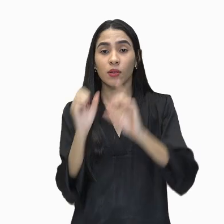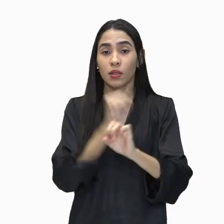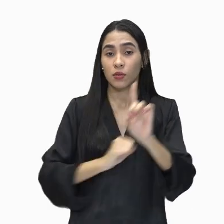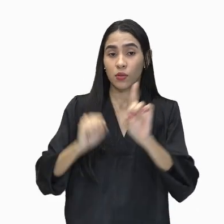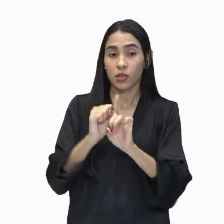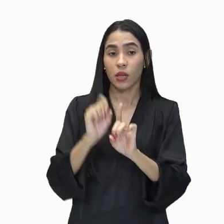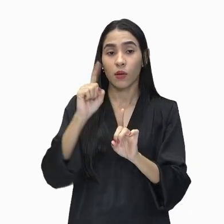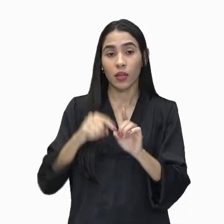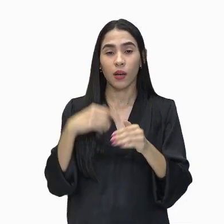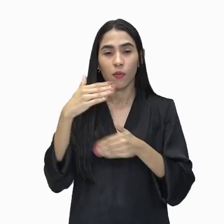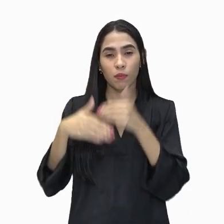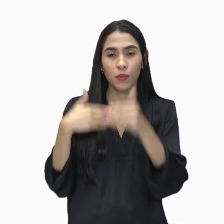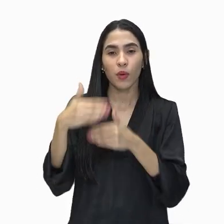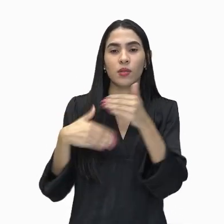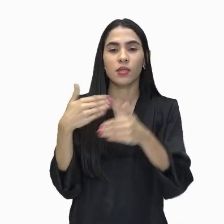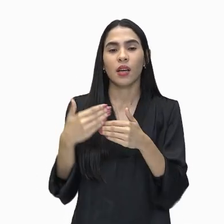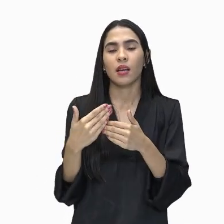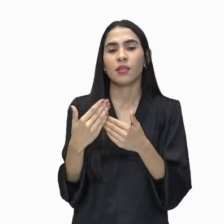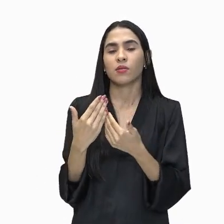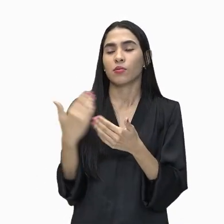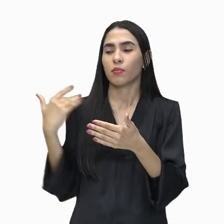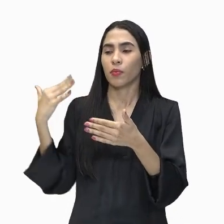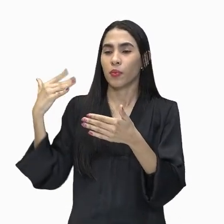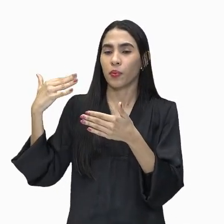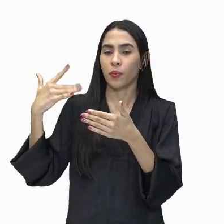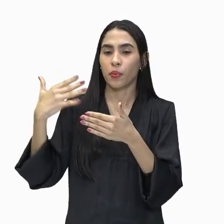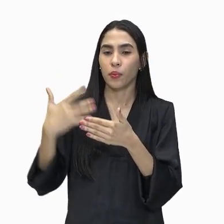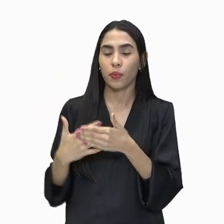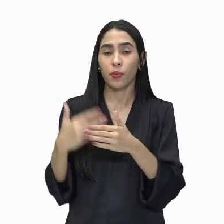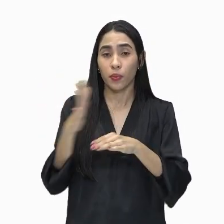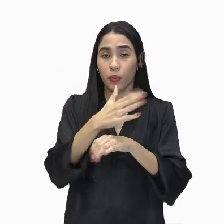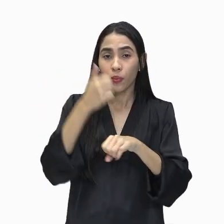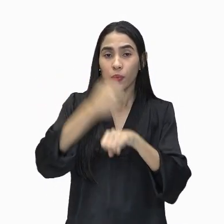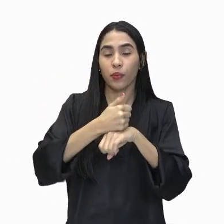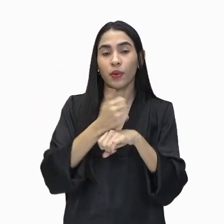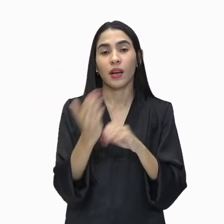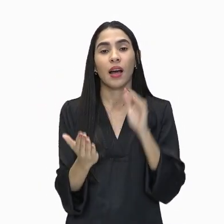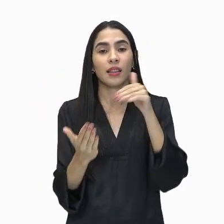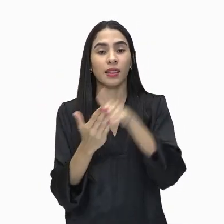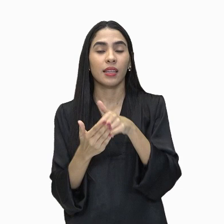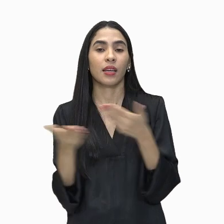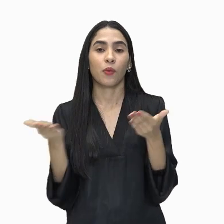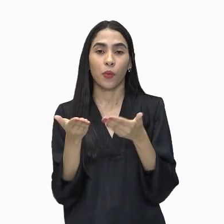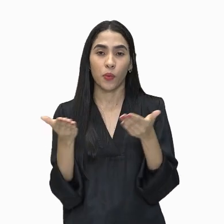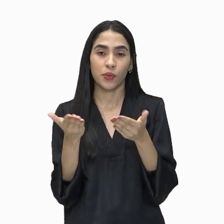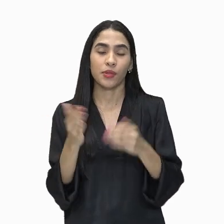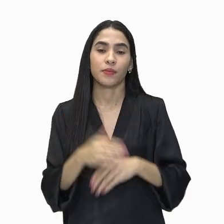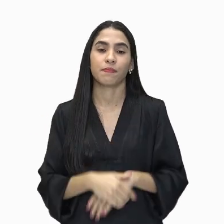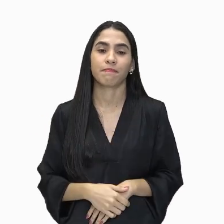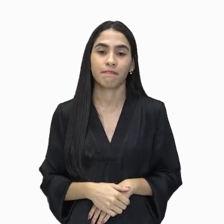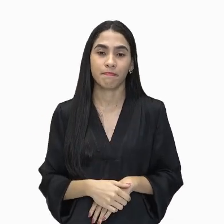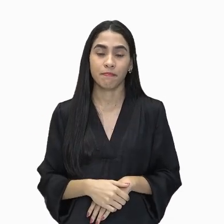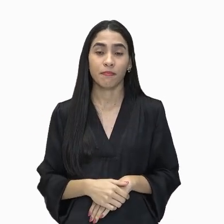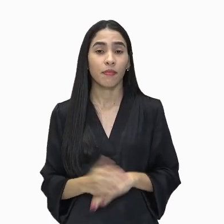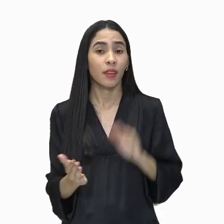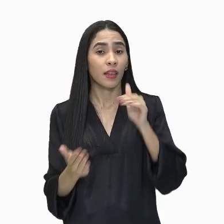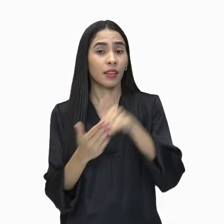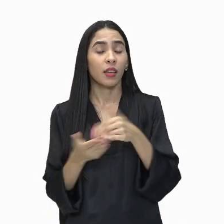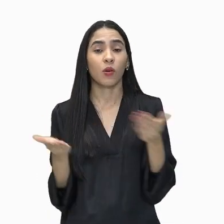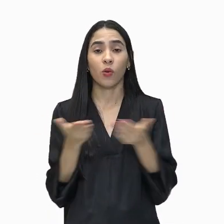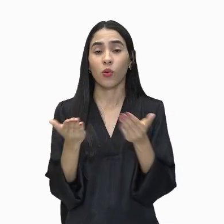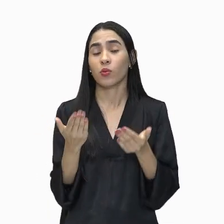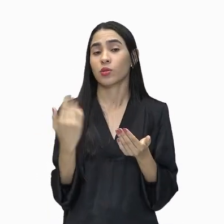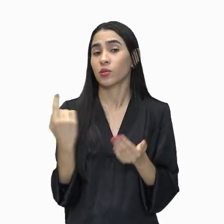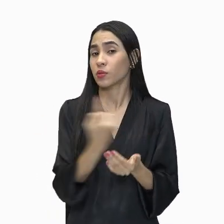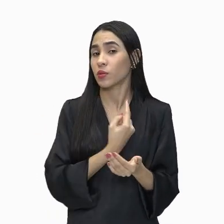processo que vem desde a colonização até os dias atuais. E até hoje estamos aí,